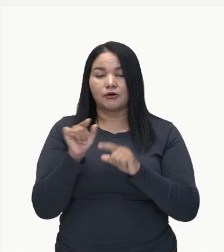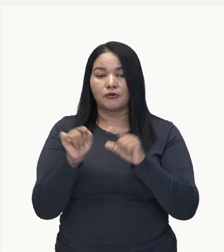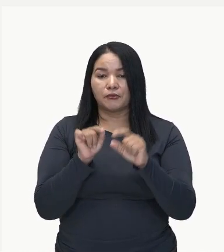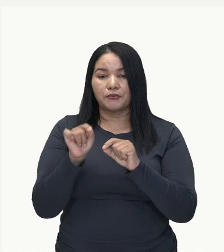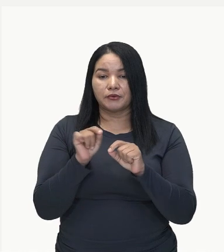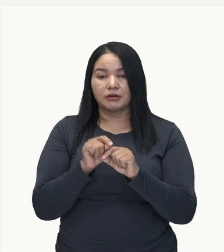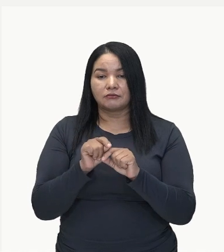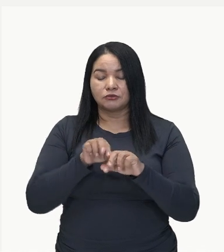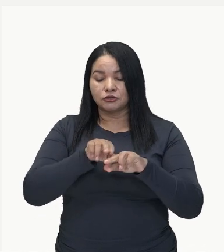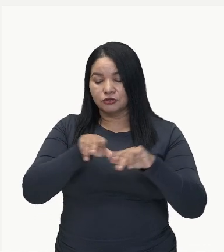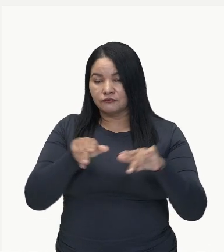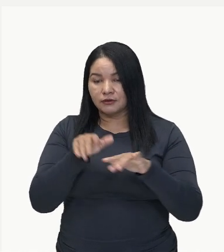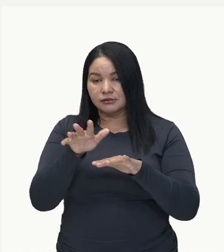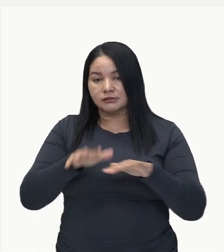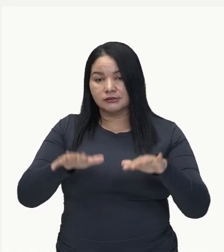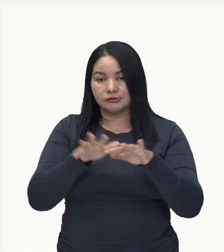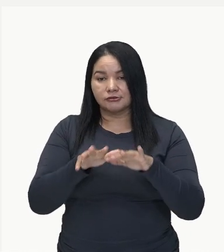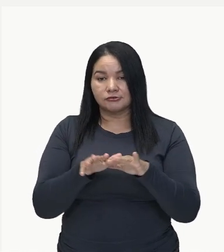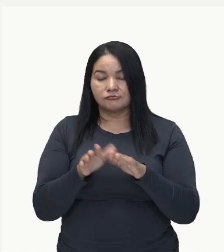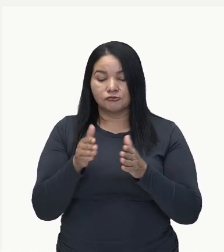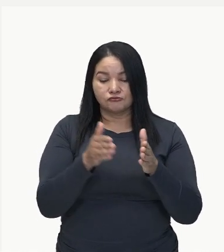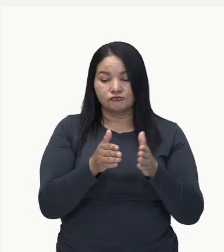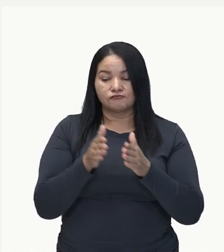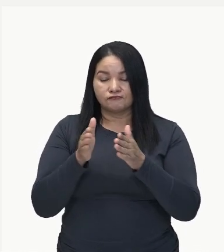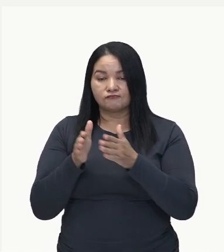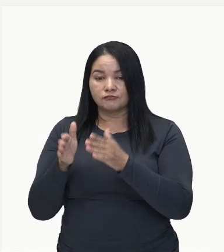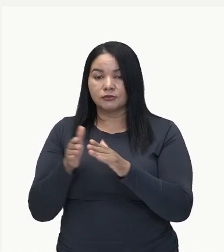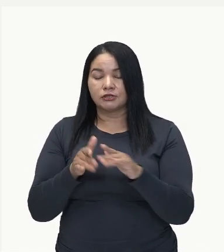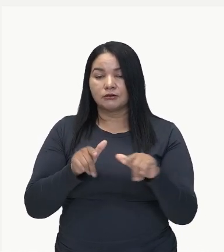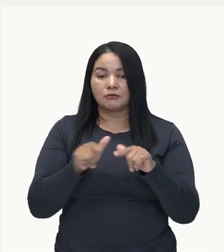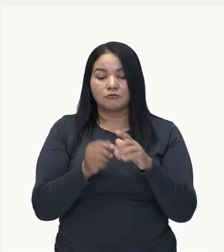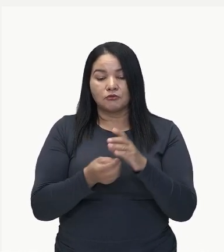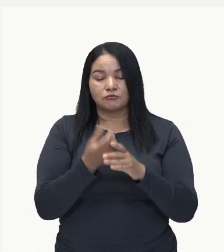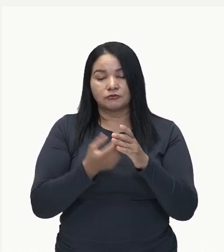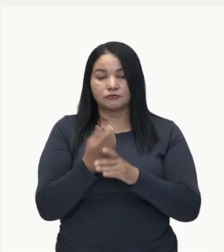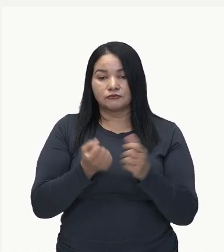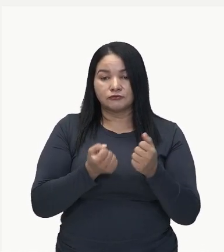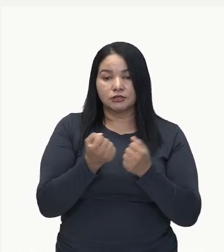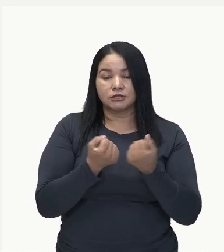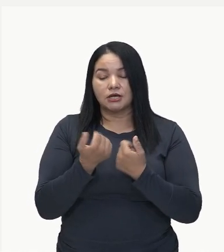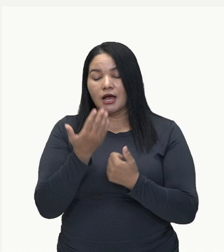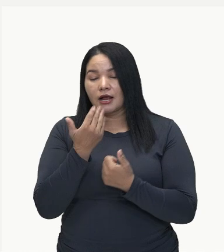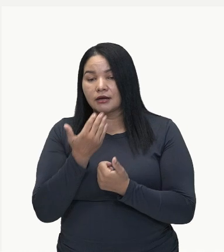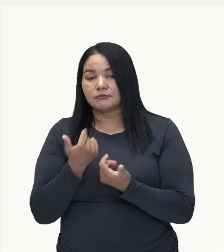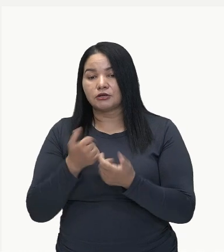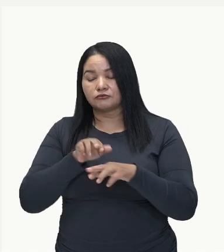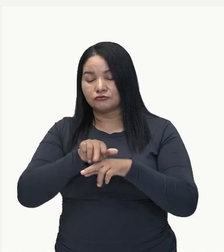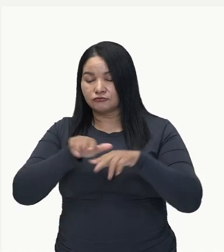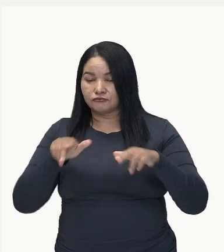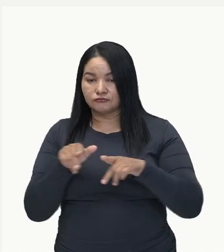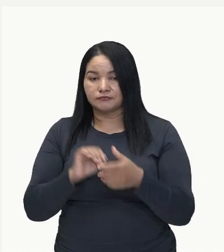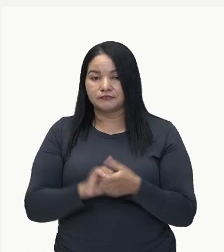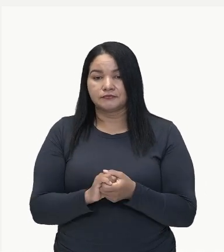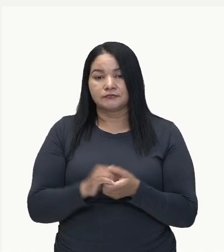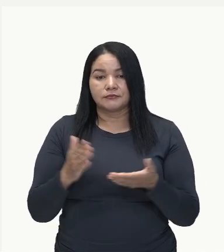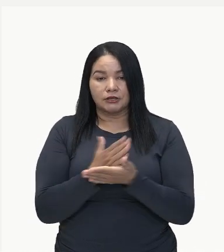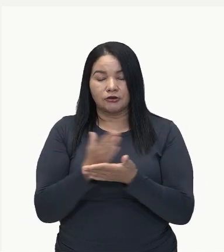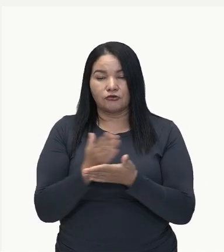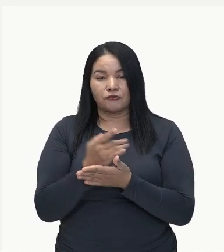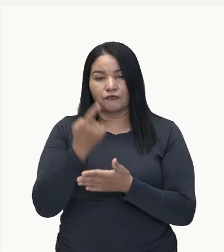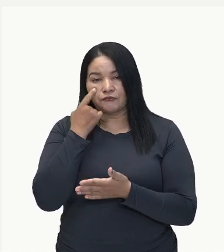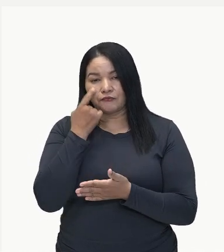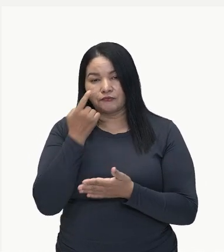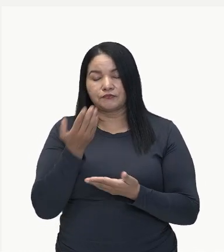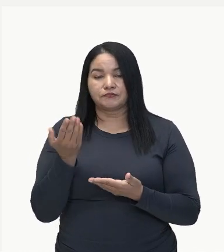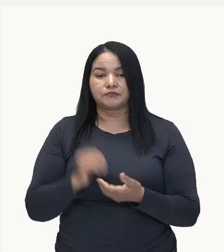em diversos setores, desde a produção de veículos, a produção de alimentos e muitos outros. E aí, a vai fazer alguns destaques.